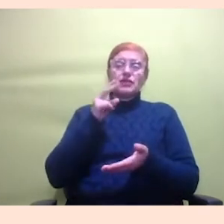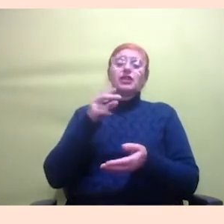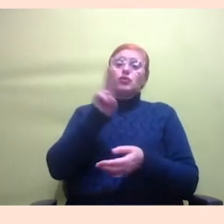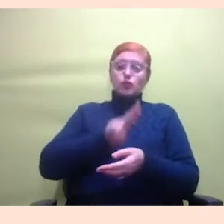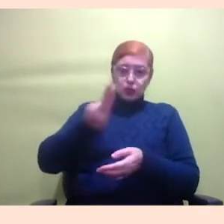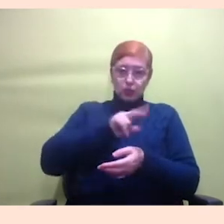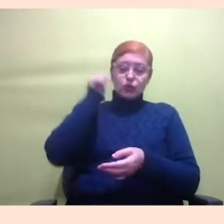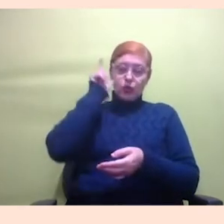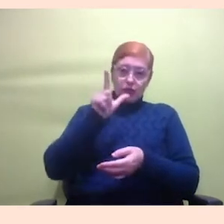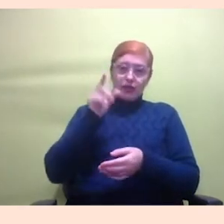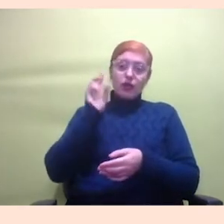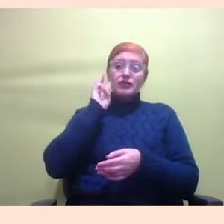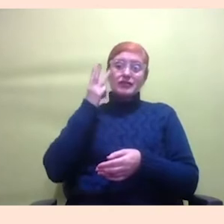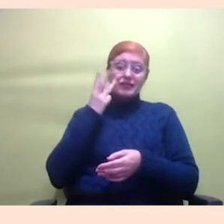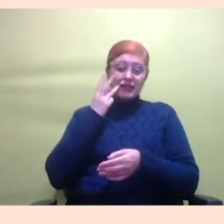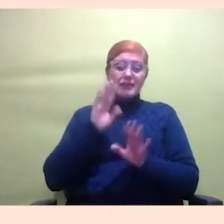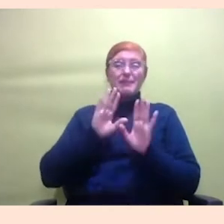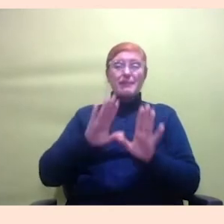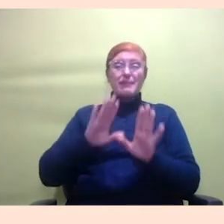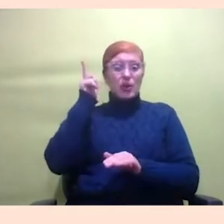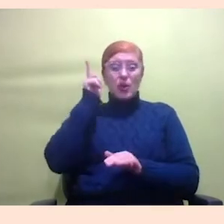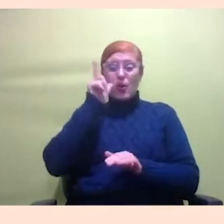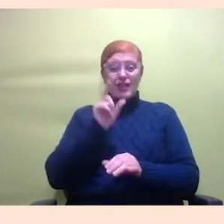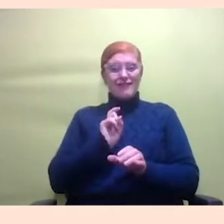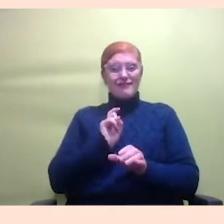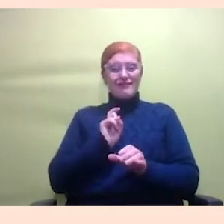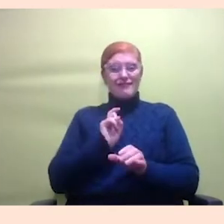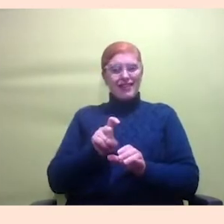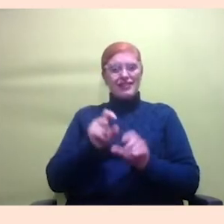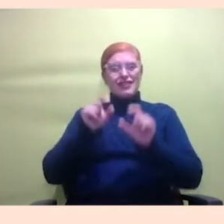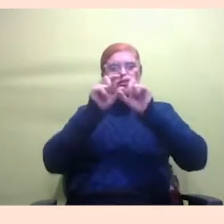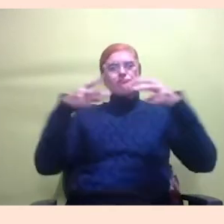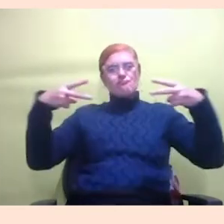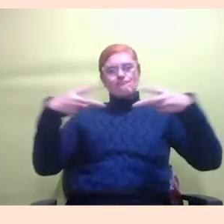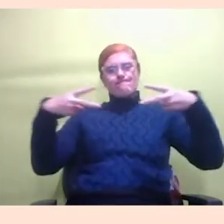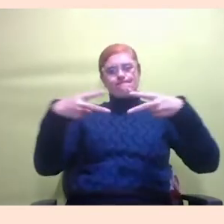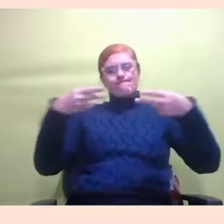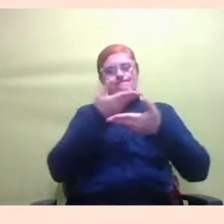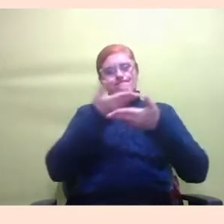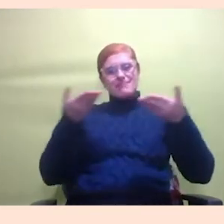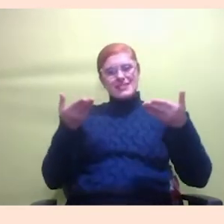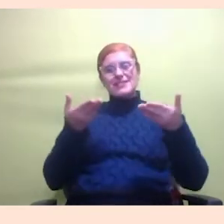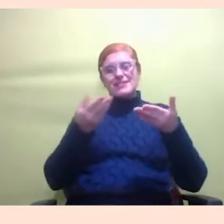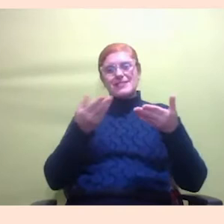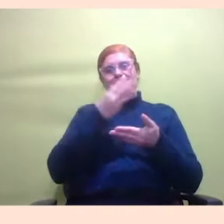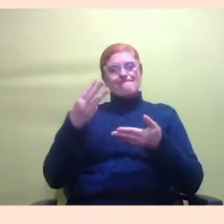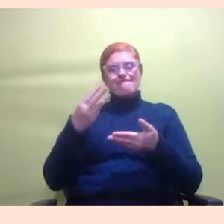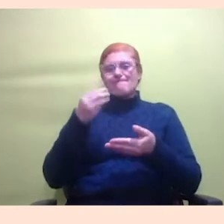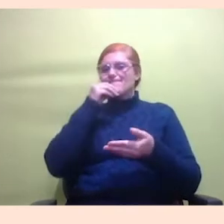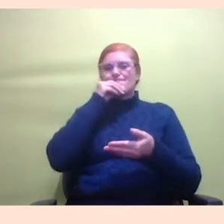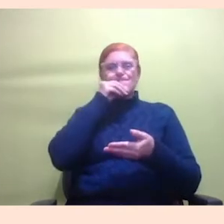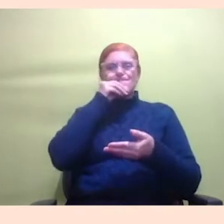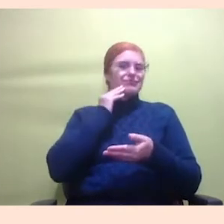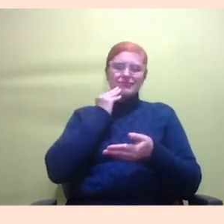acessar a notícia. A gente não consegue clicar no link. Então, isso prejudica muito. Eu acho que nesse curso que a gente